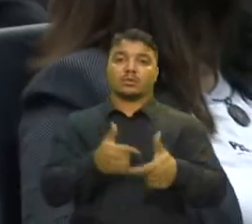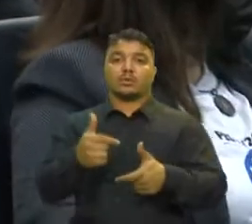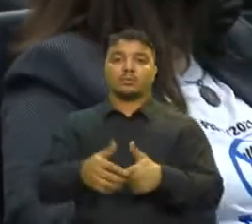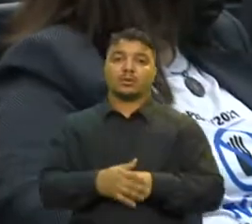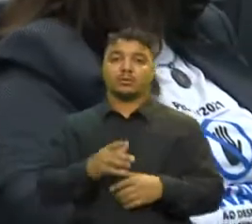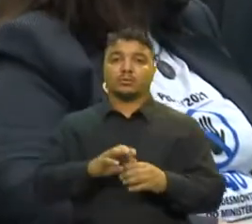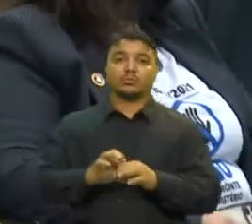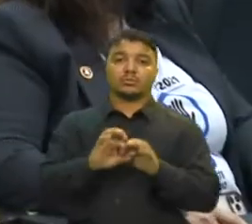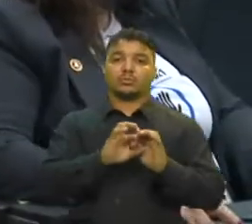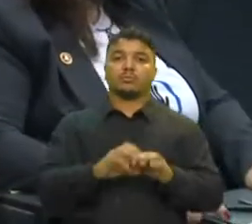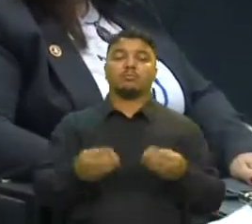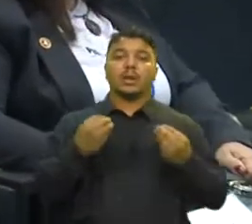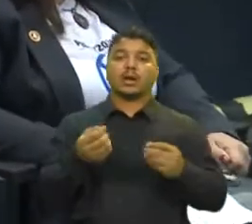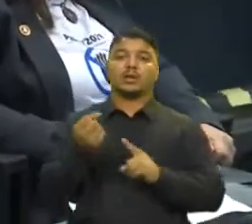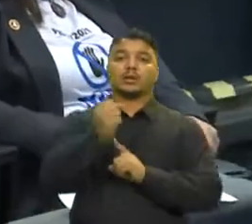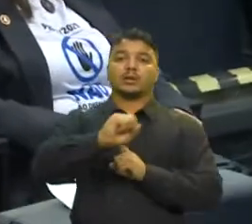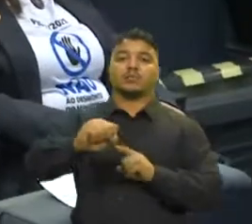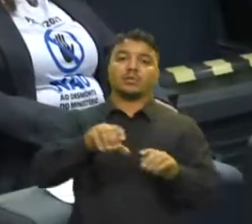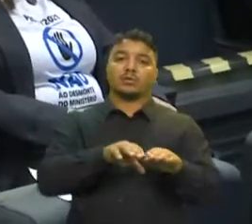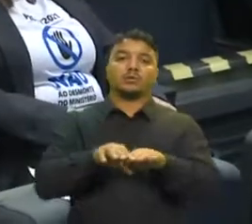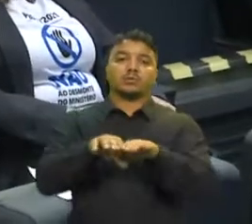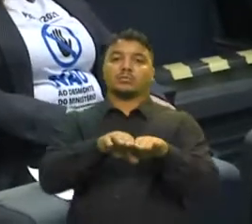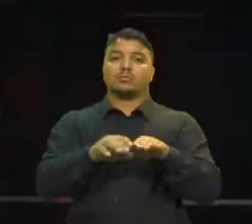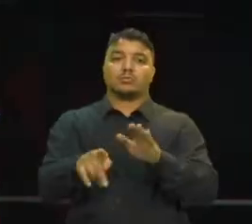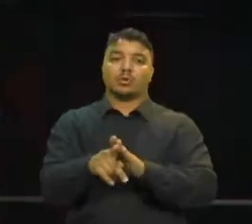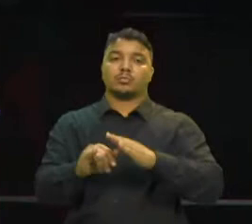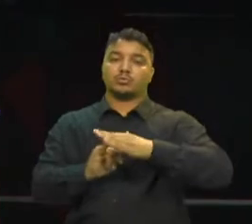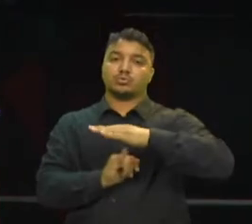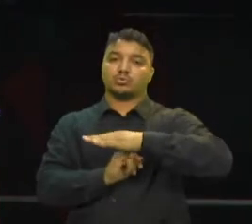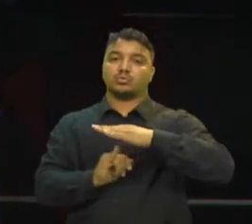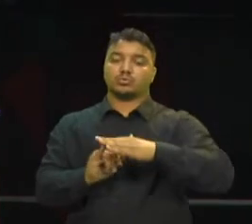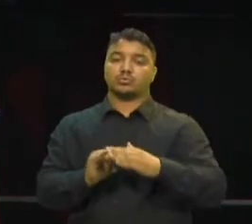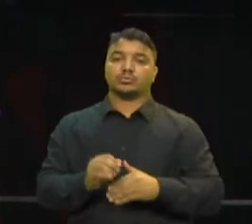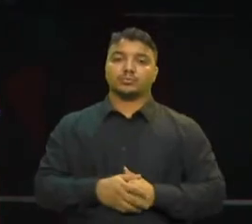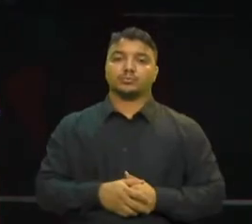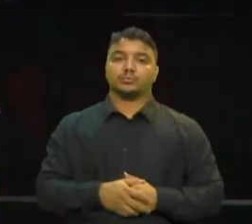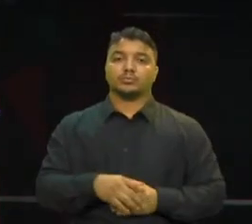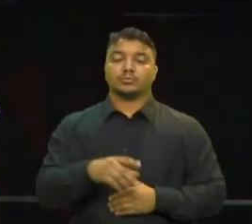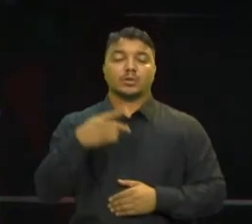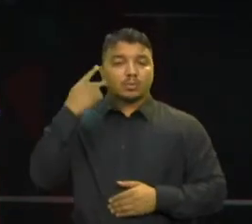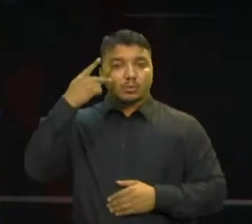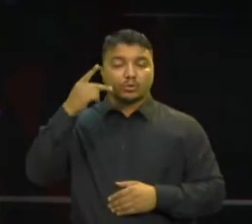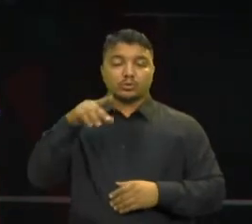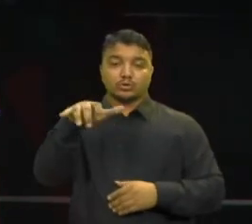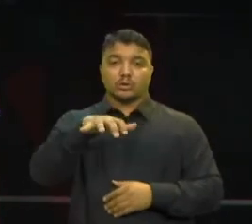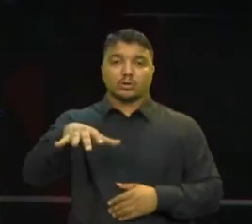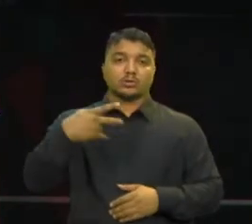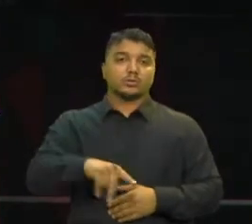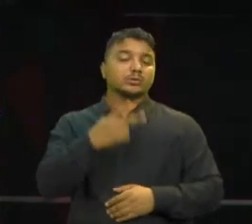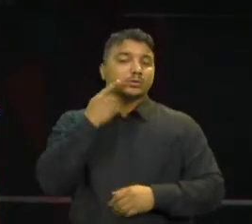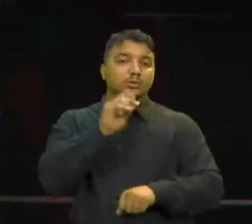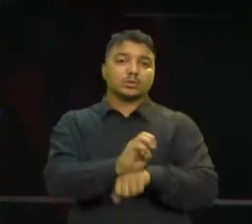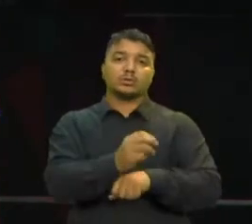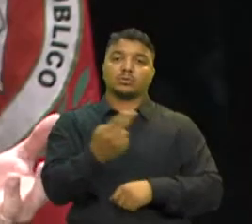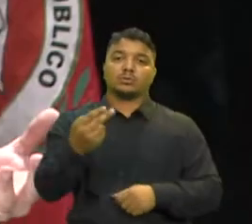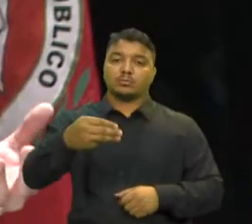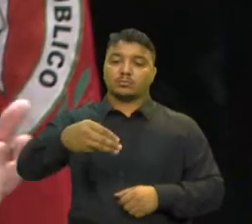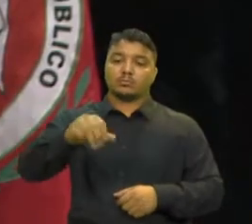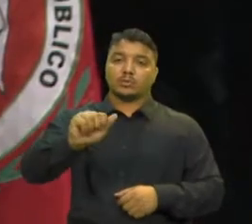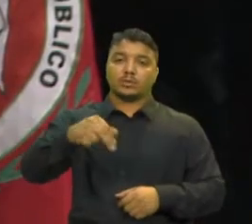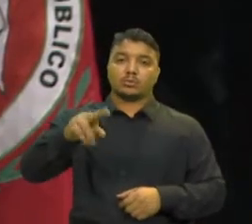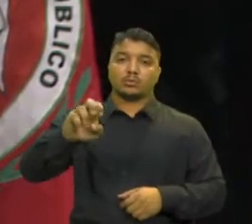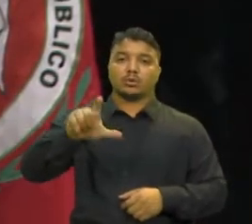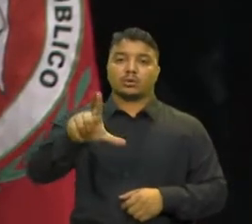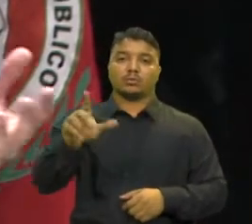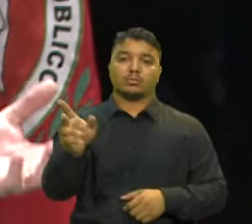uniram para defender a isonomia das instituições Segundo o Procurador-Geral de Justiça do Ceará, Manuel Pinheiro A